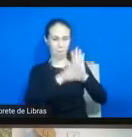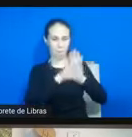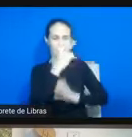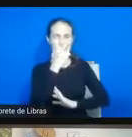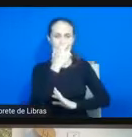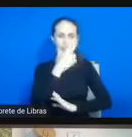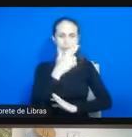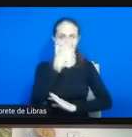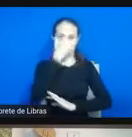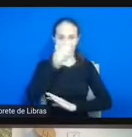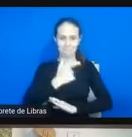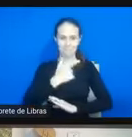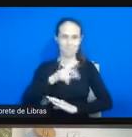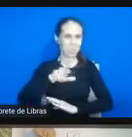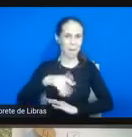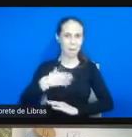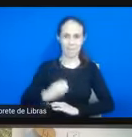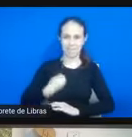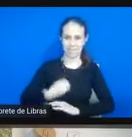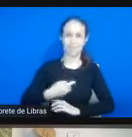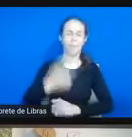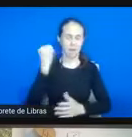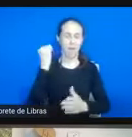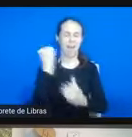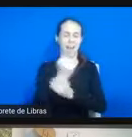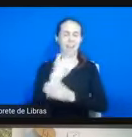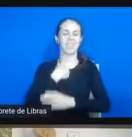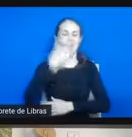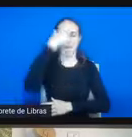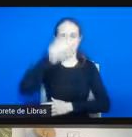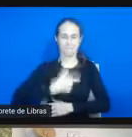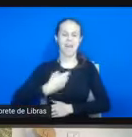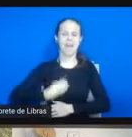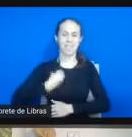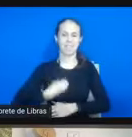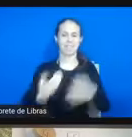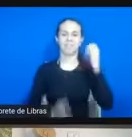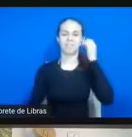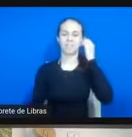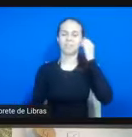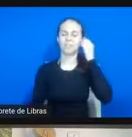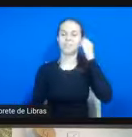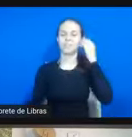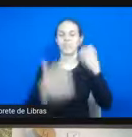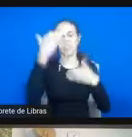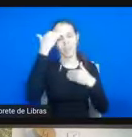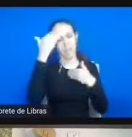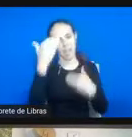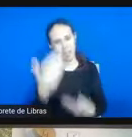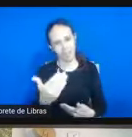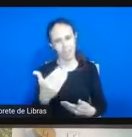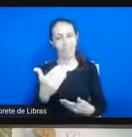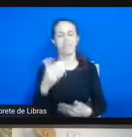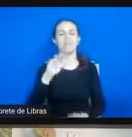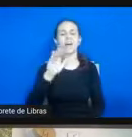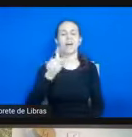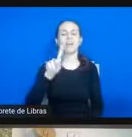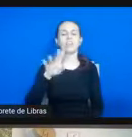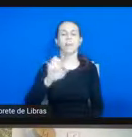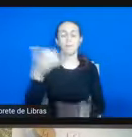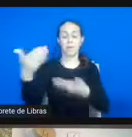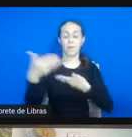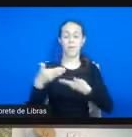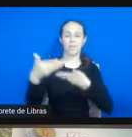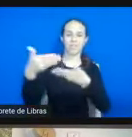sou eu, tá, gente? Eu quero começar agradecendo imensamente ao JEPA pelo convite. Eu acho